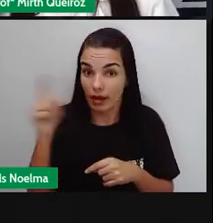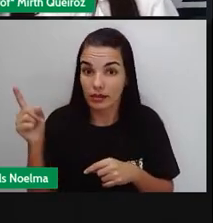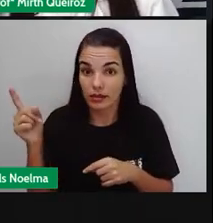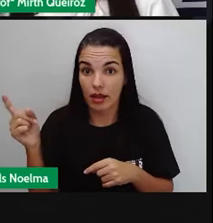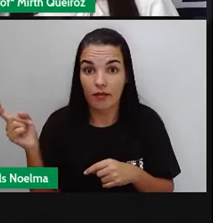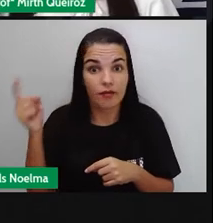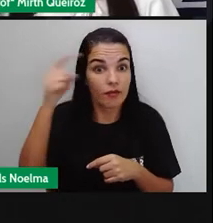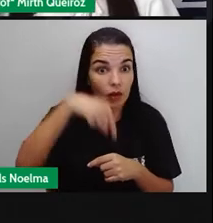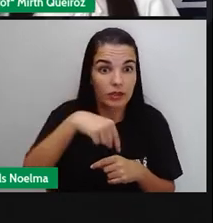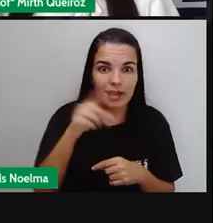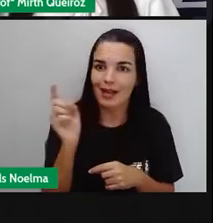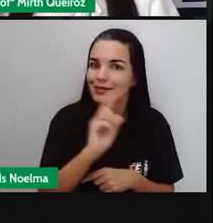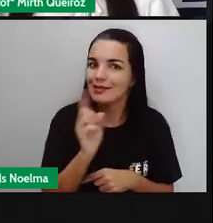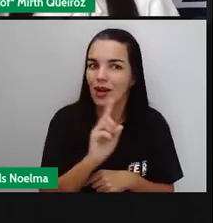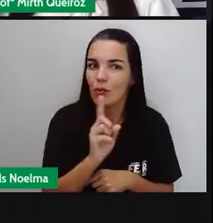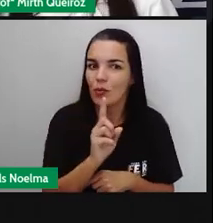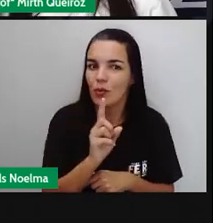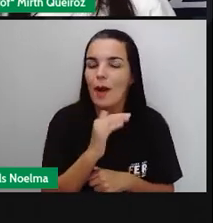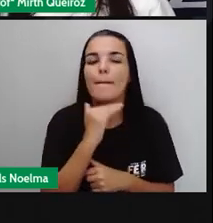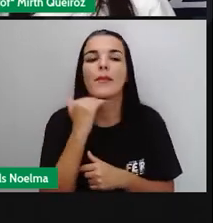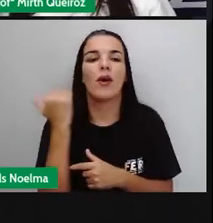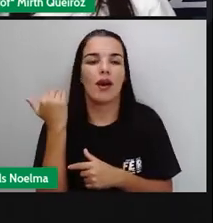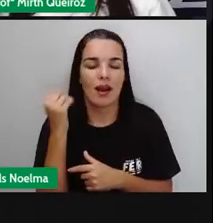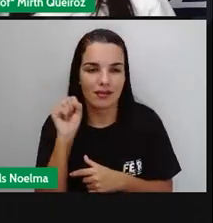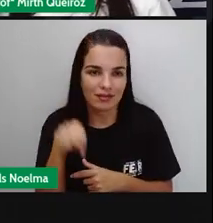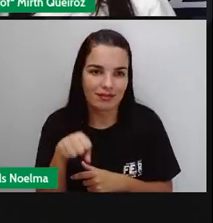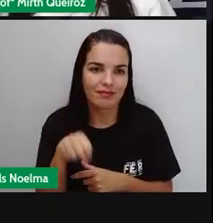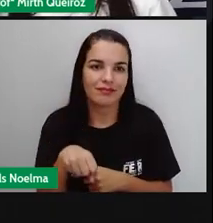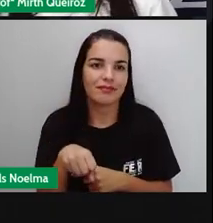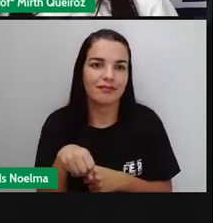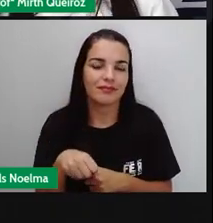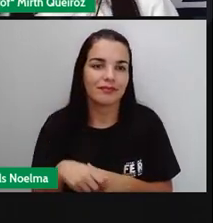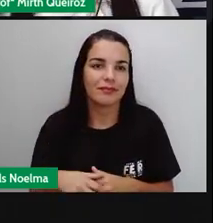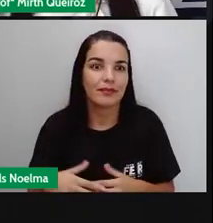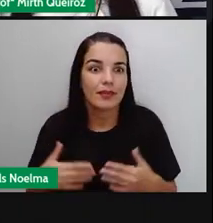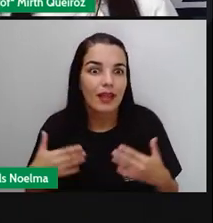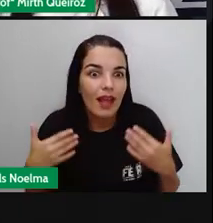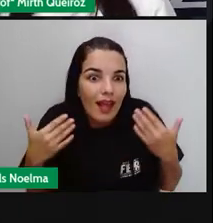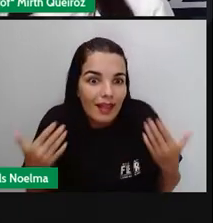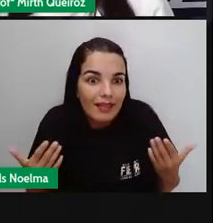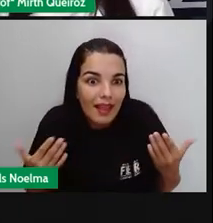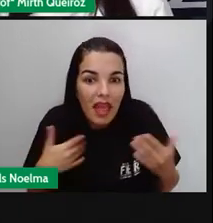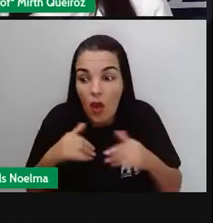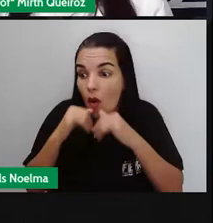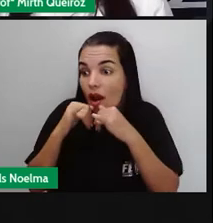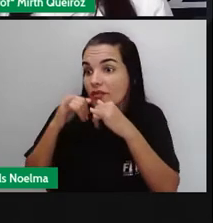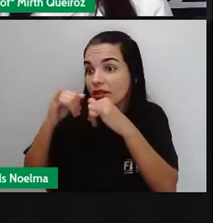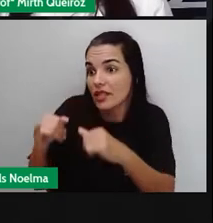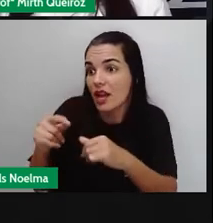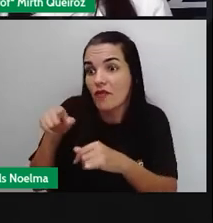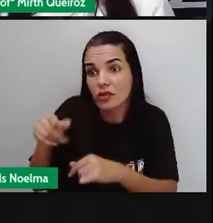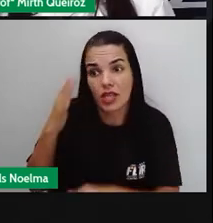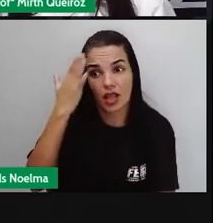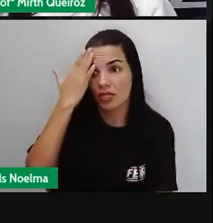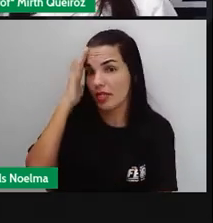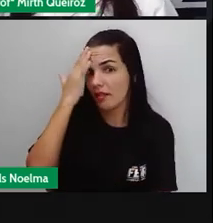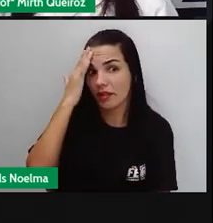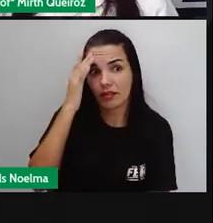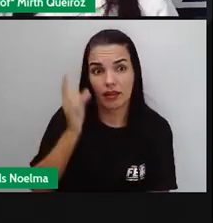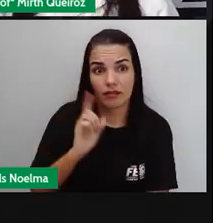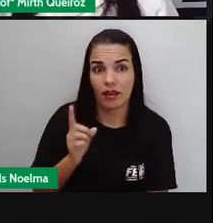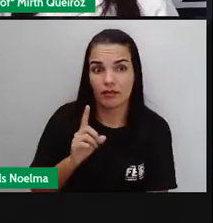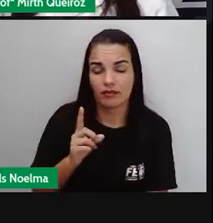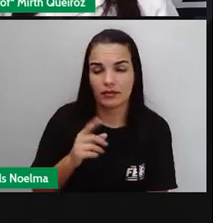Irás, voltarás, não. Morrerás. Eu te avisei que ele morreria. E aí